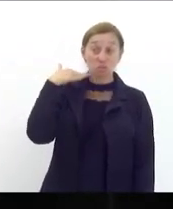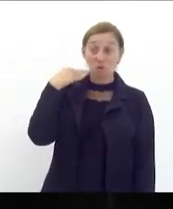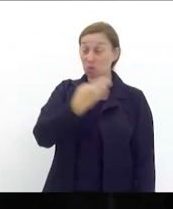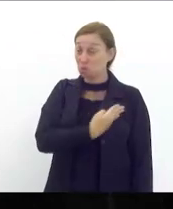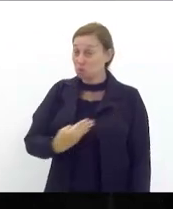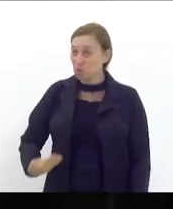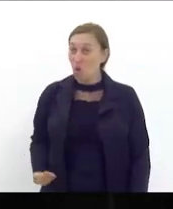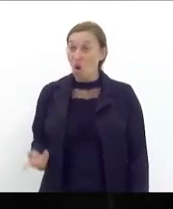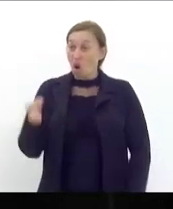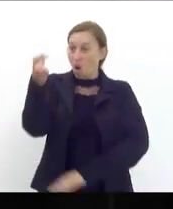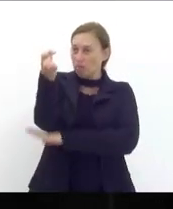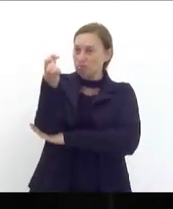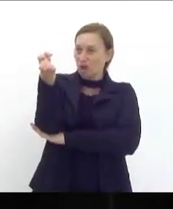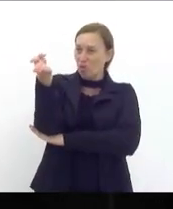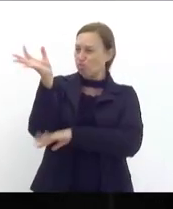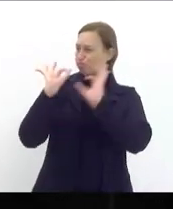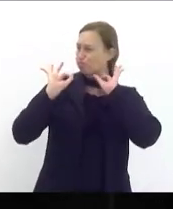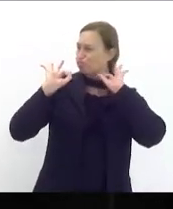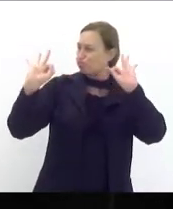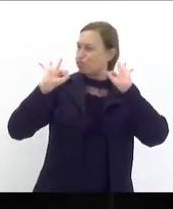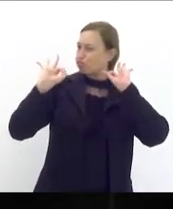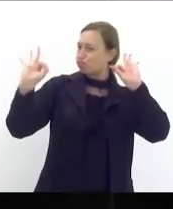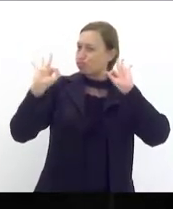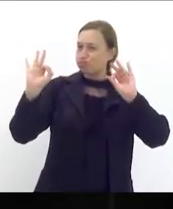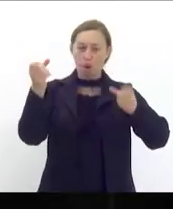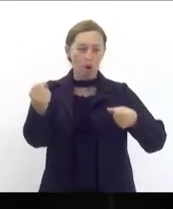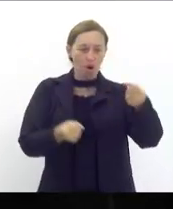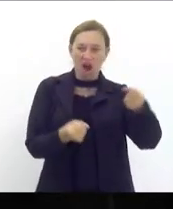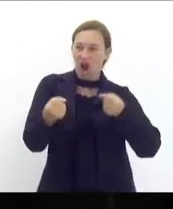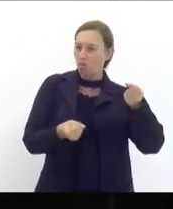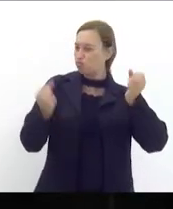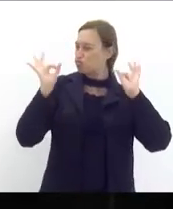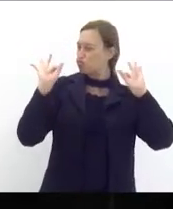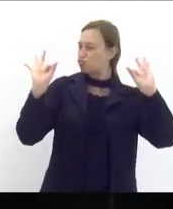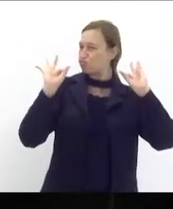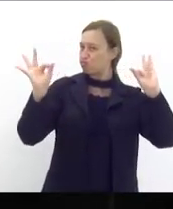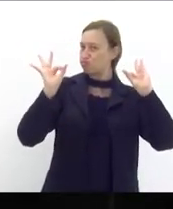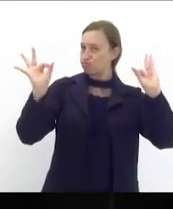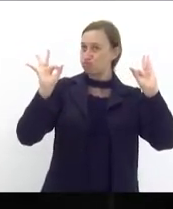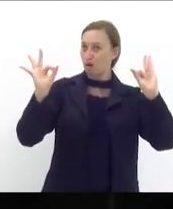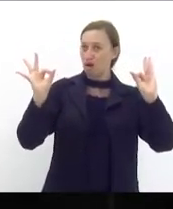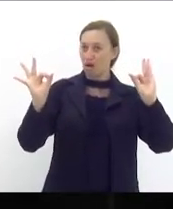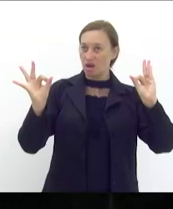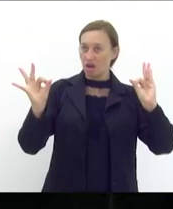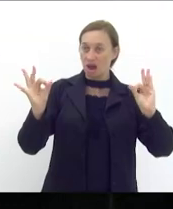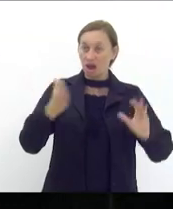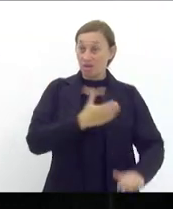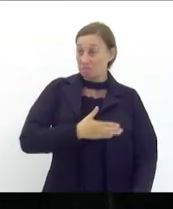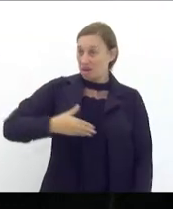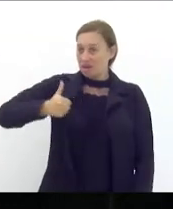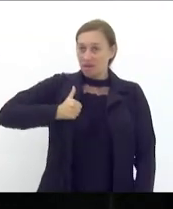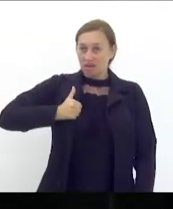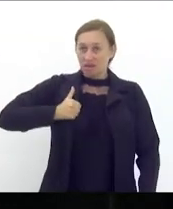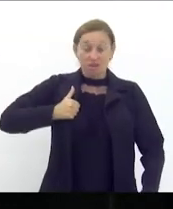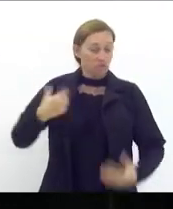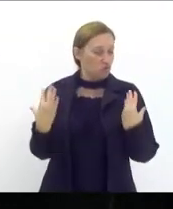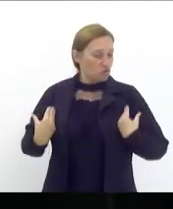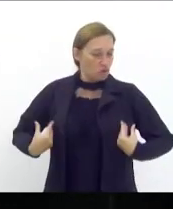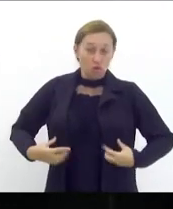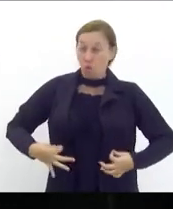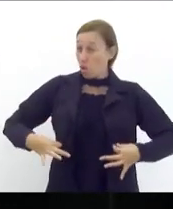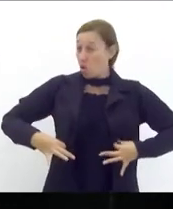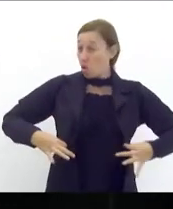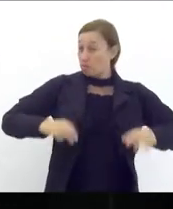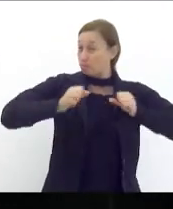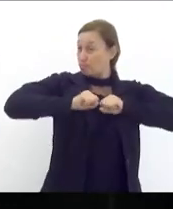hotéis de luxo carros de luxo uma primeira dama deslumbrada entrando em tudo